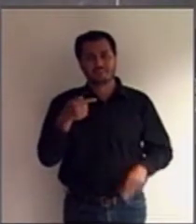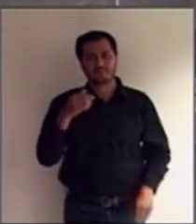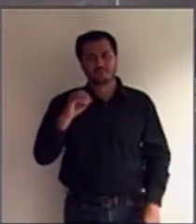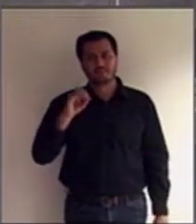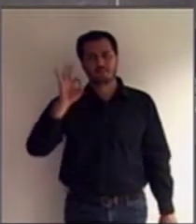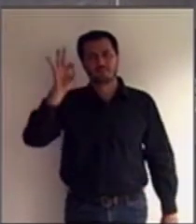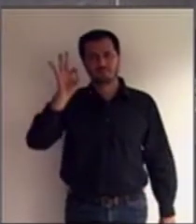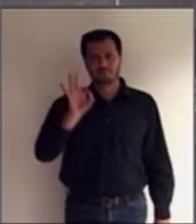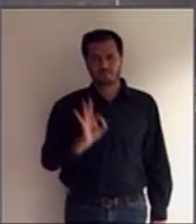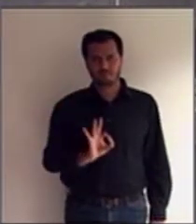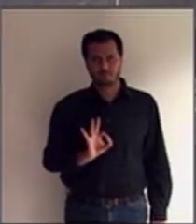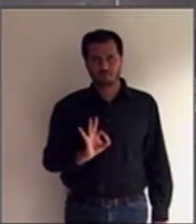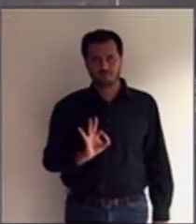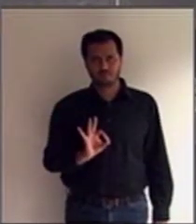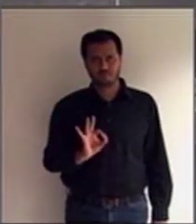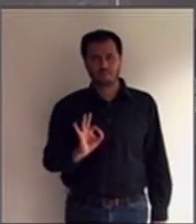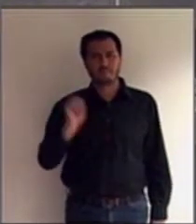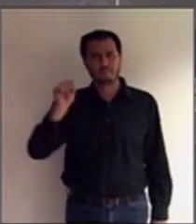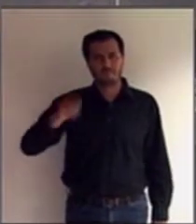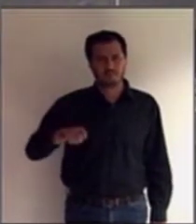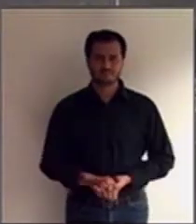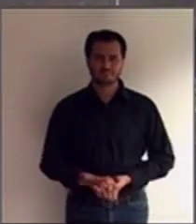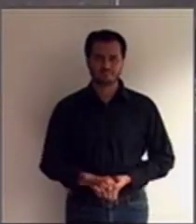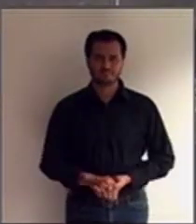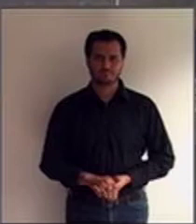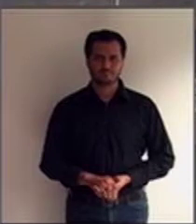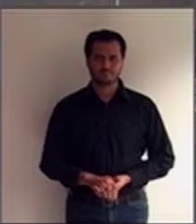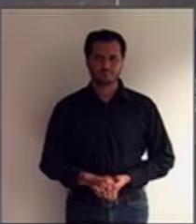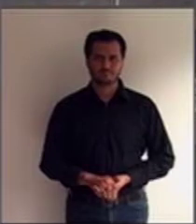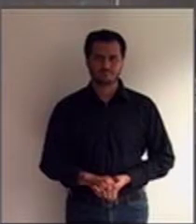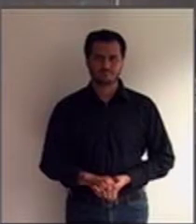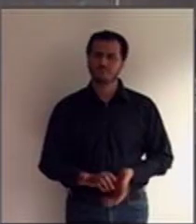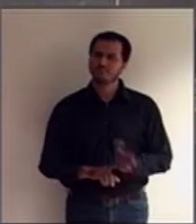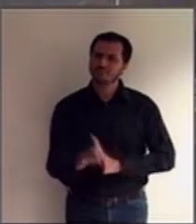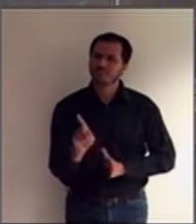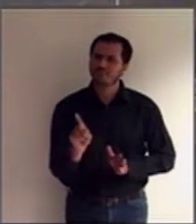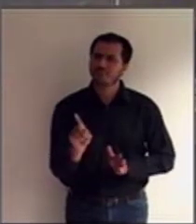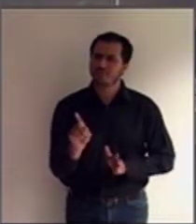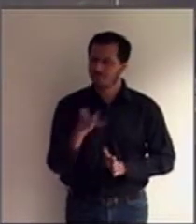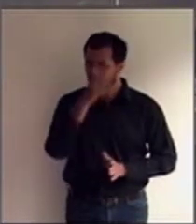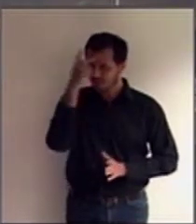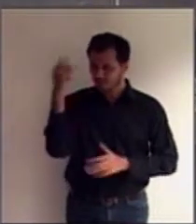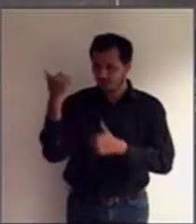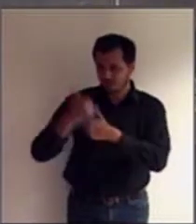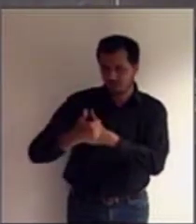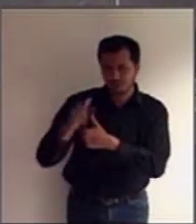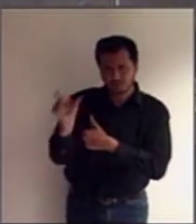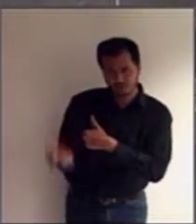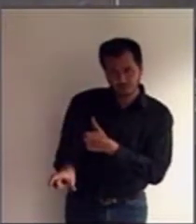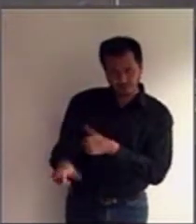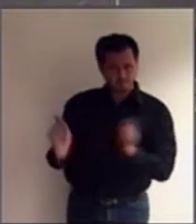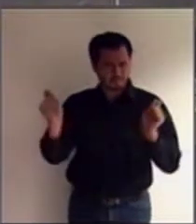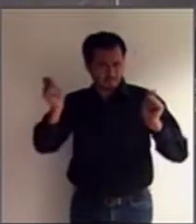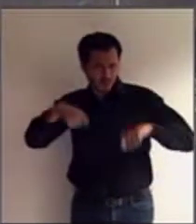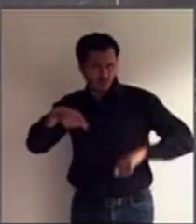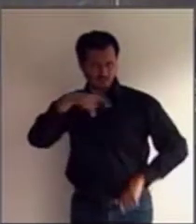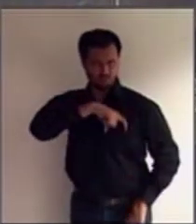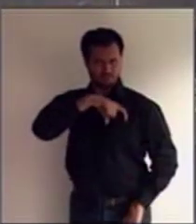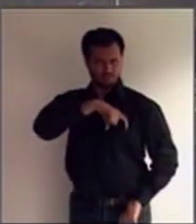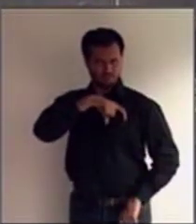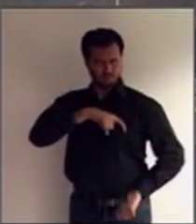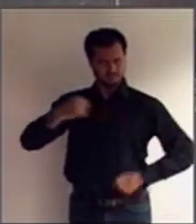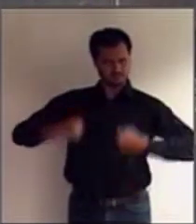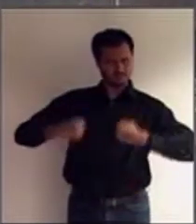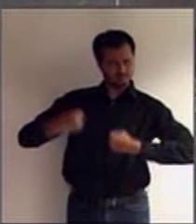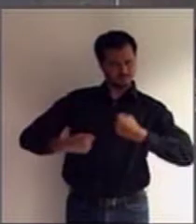% do valor da pensão. É possível a pessoa interditada ter carteira de habilitação para dirigir veículo